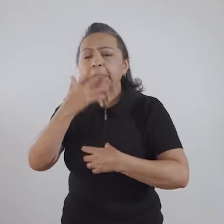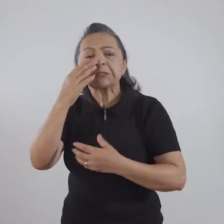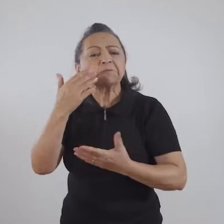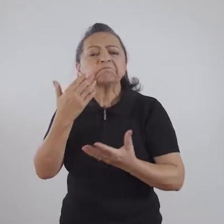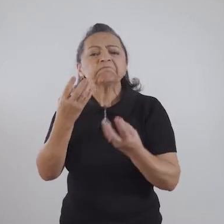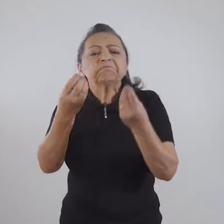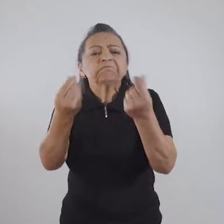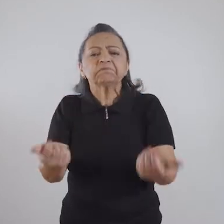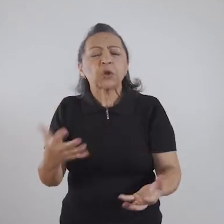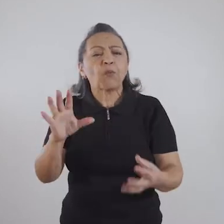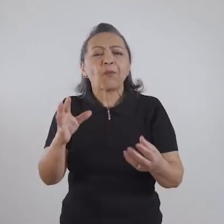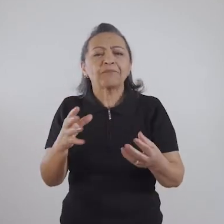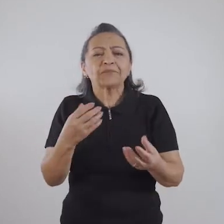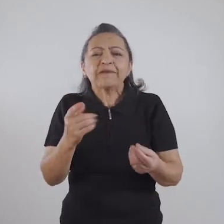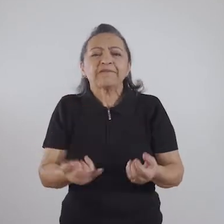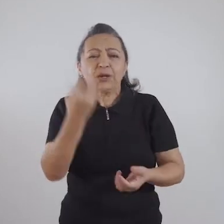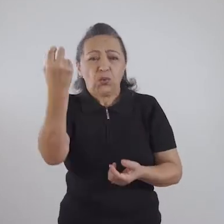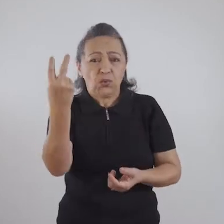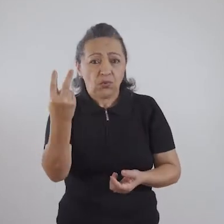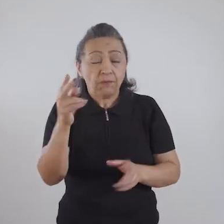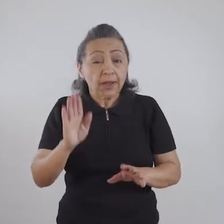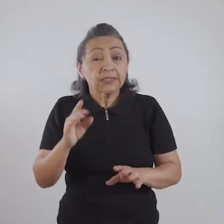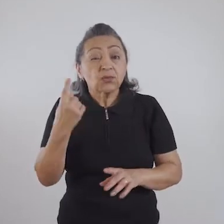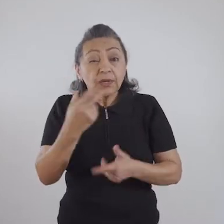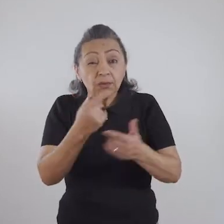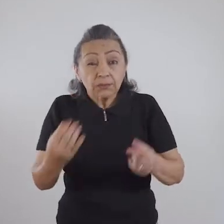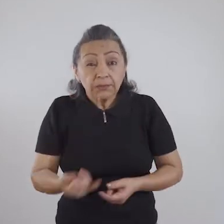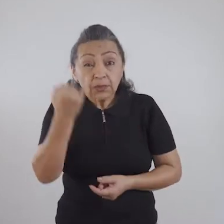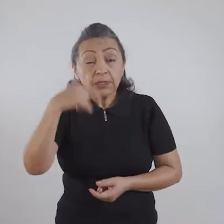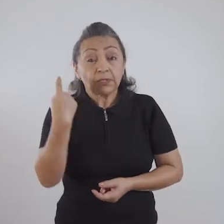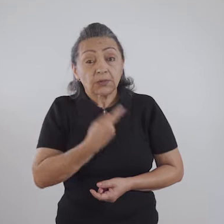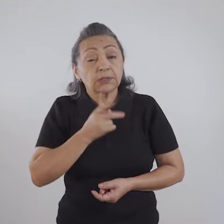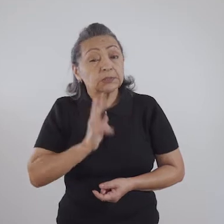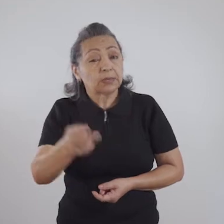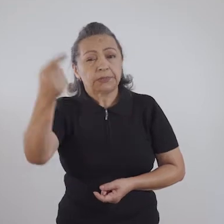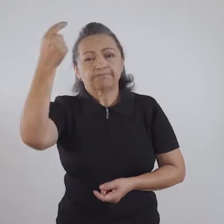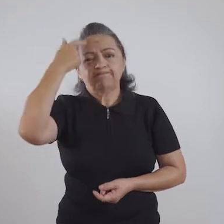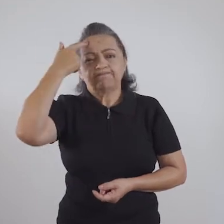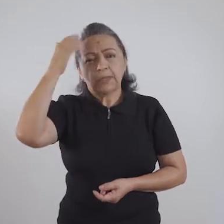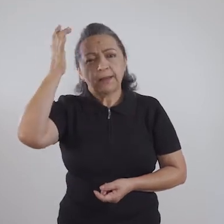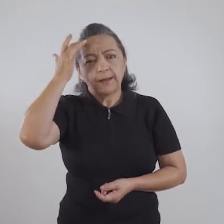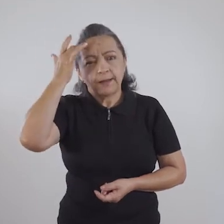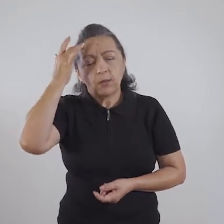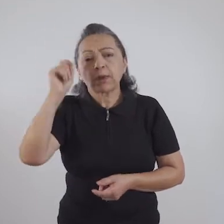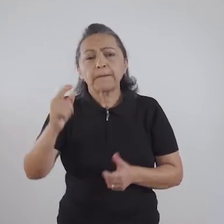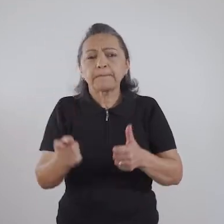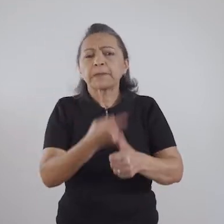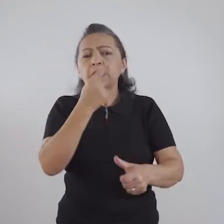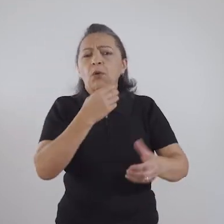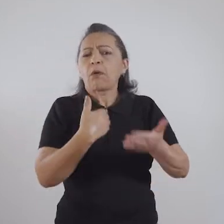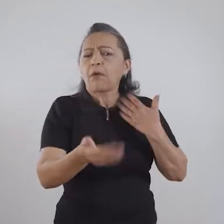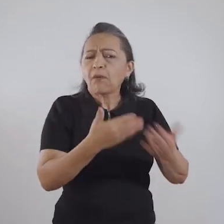acrescenta mais. Mas é uma questão muito importante que a gente tenha sempre em mente é, primeiro,